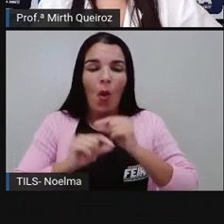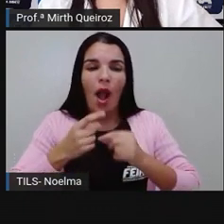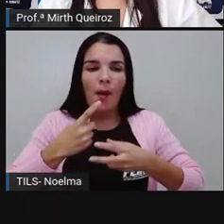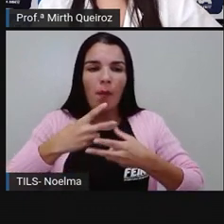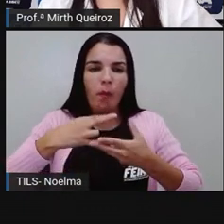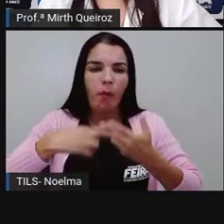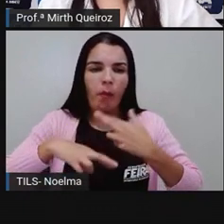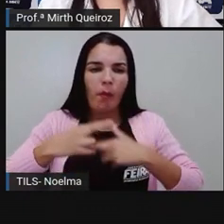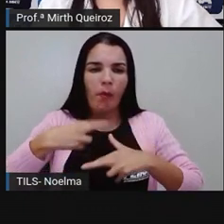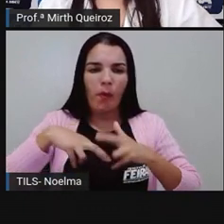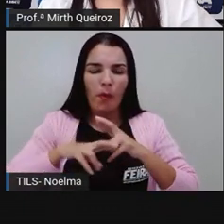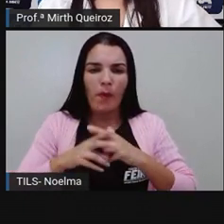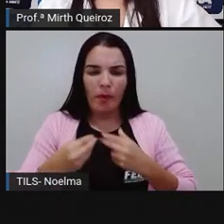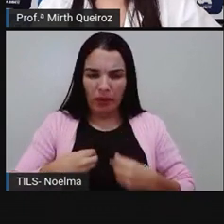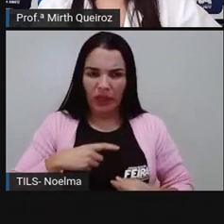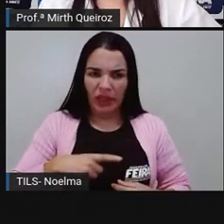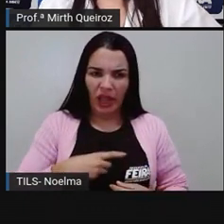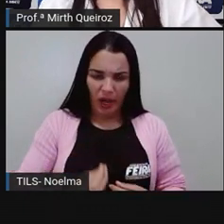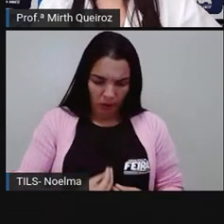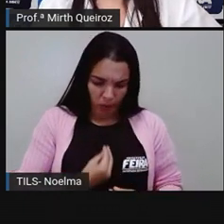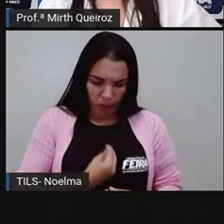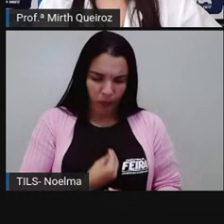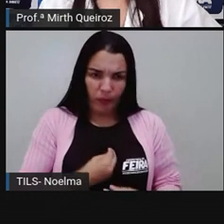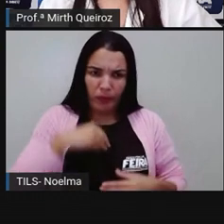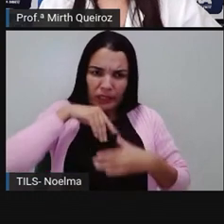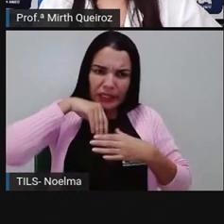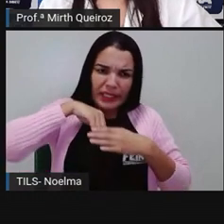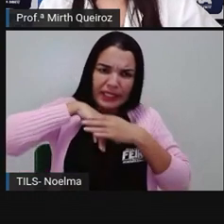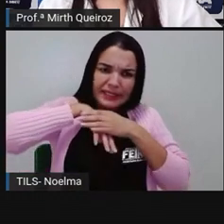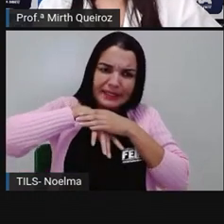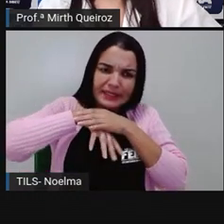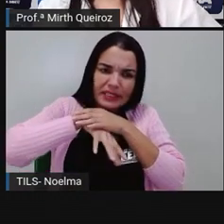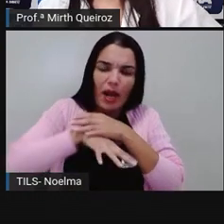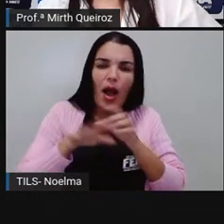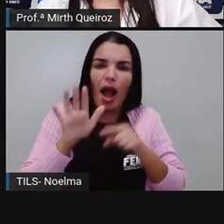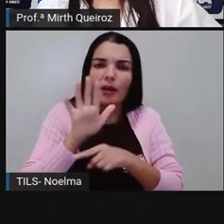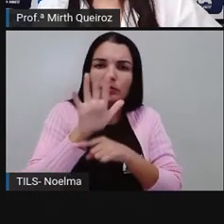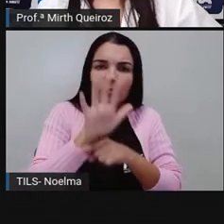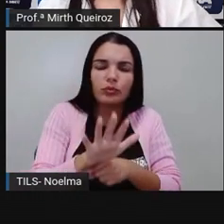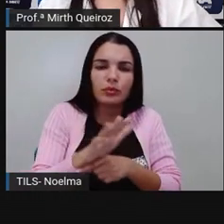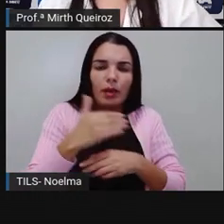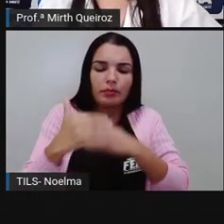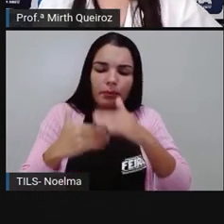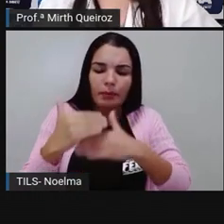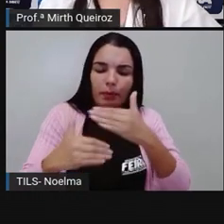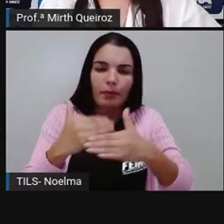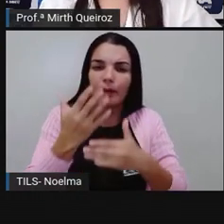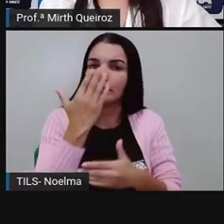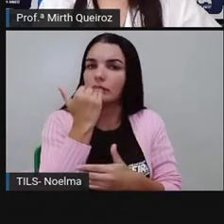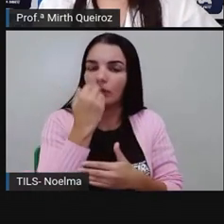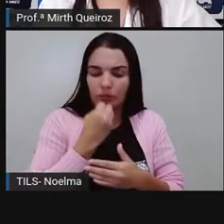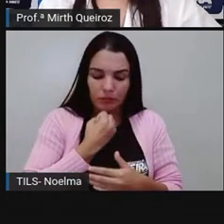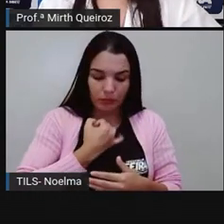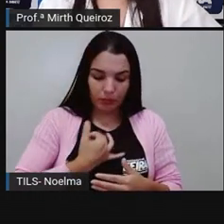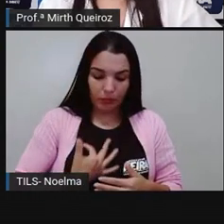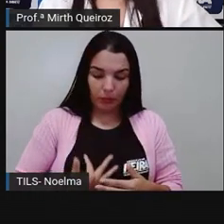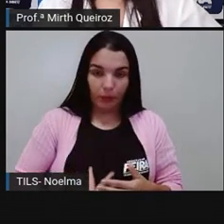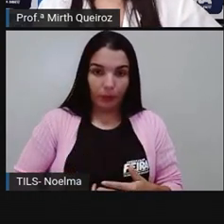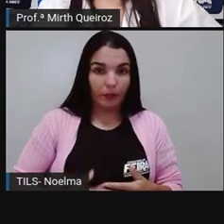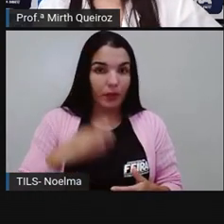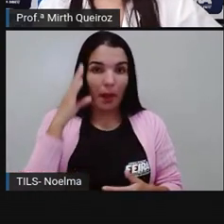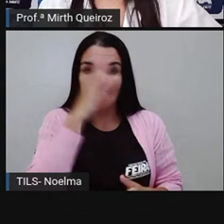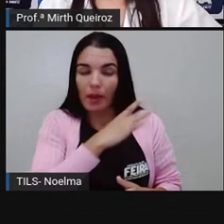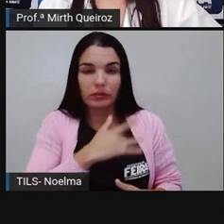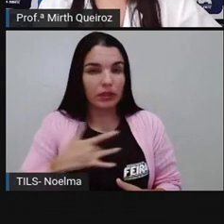né? Vivem bactérias. Elas vivem ali. Elas ajudam no nosso processo digestório. Elas não fazem mal à nossa